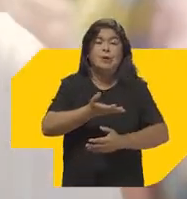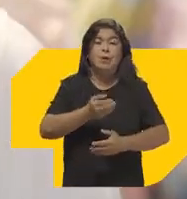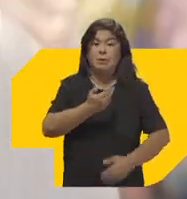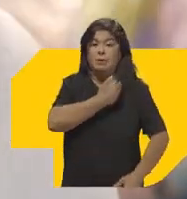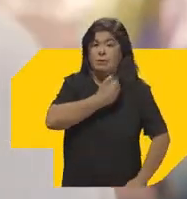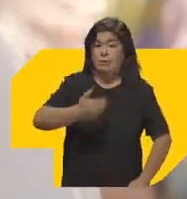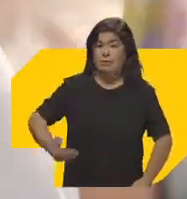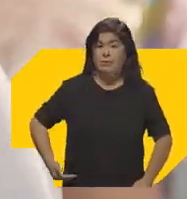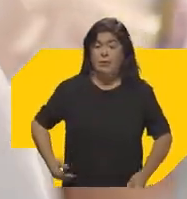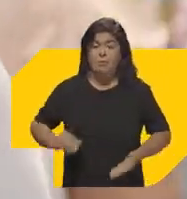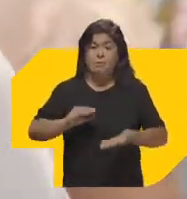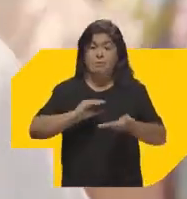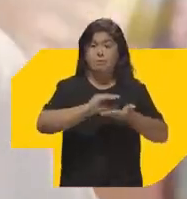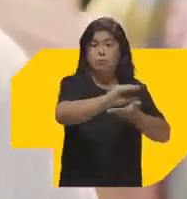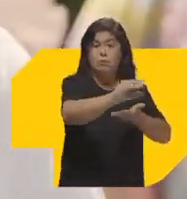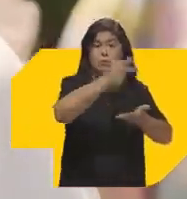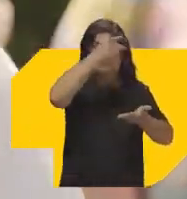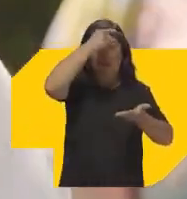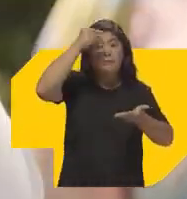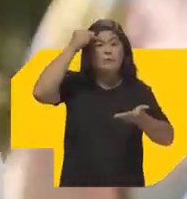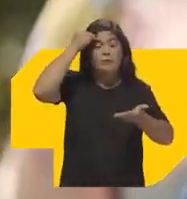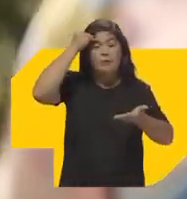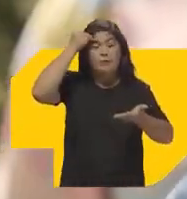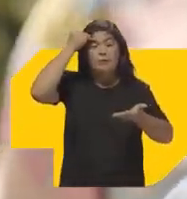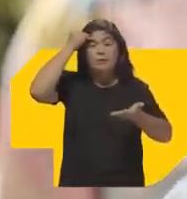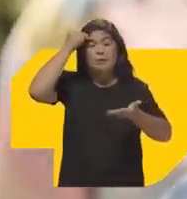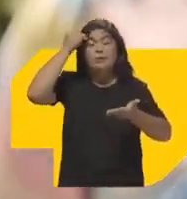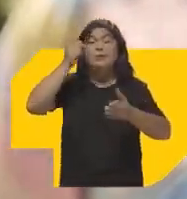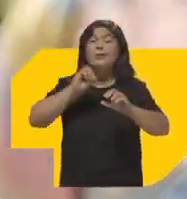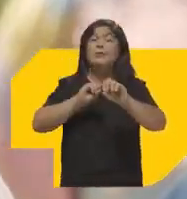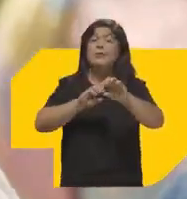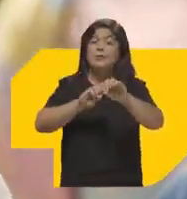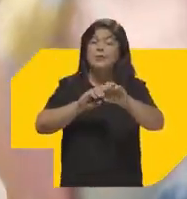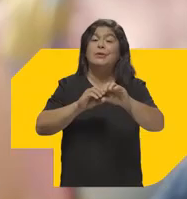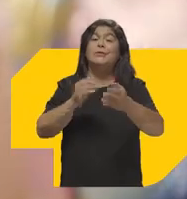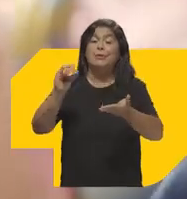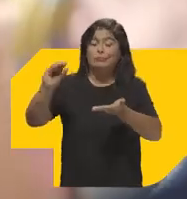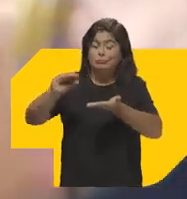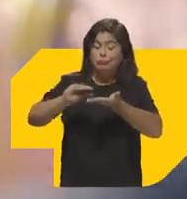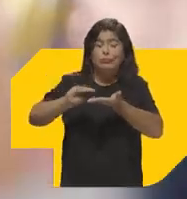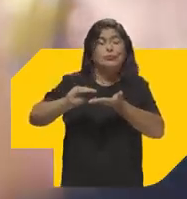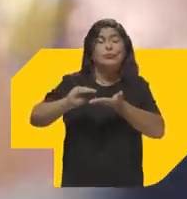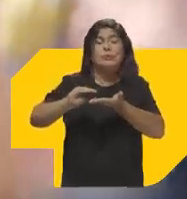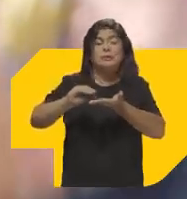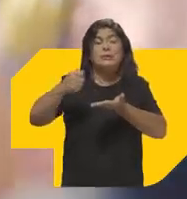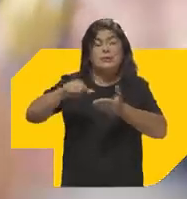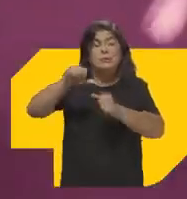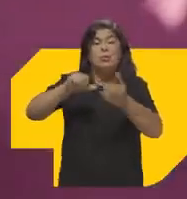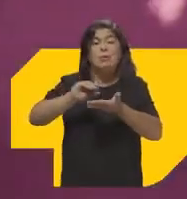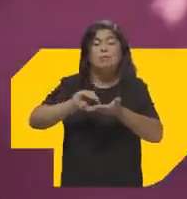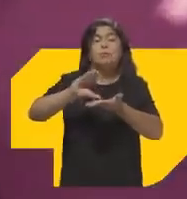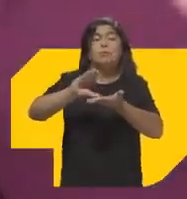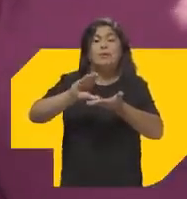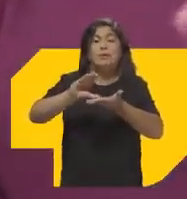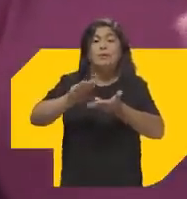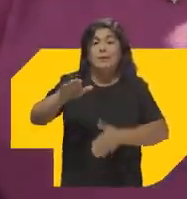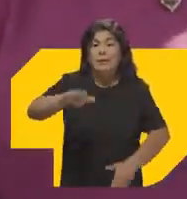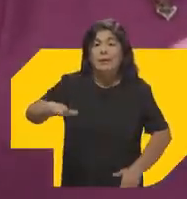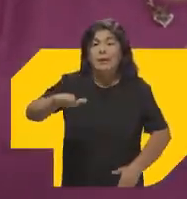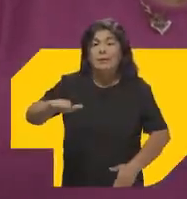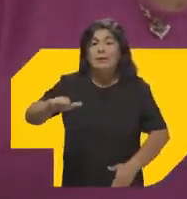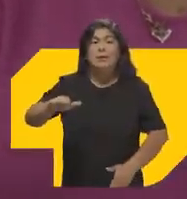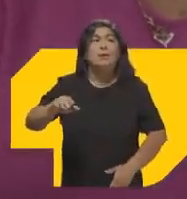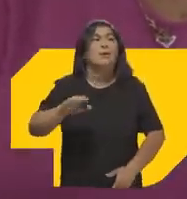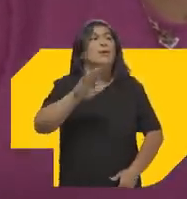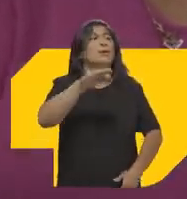estado para a rede municipal Em relação à educação O que a gente recebe é mínimo, não existe As crianças chegam na